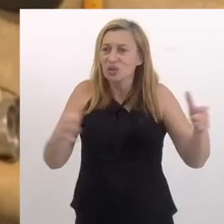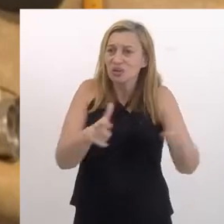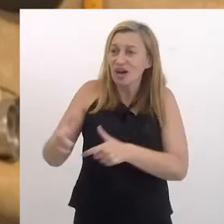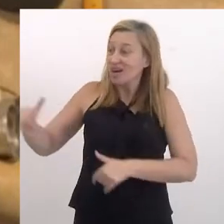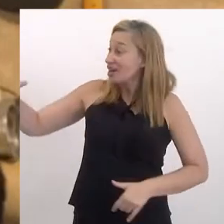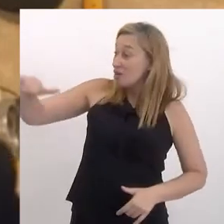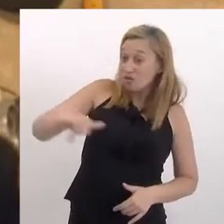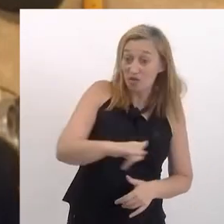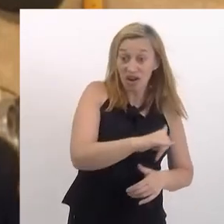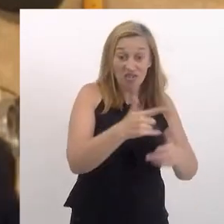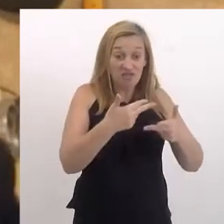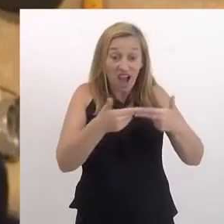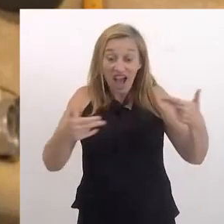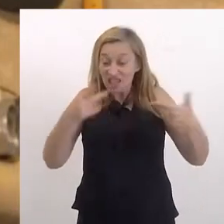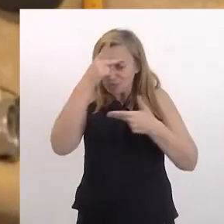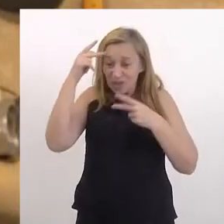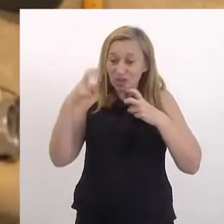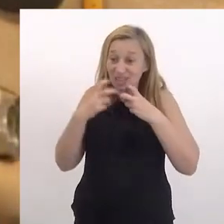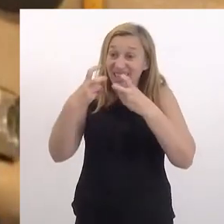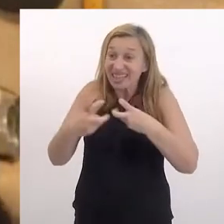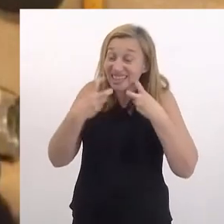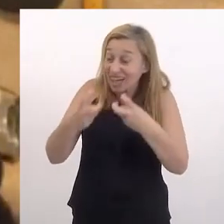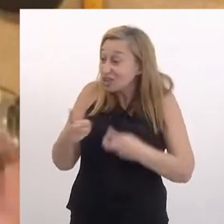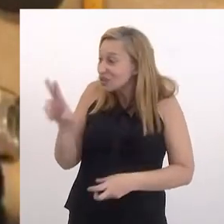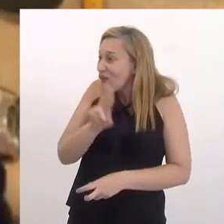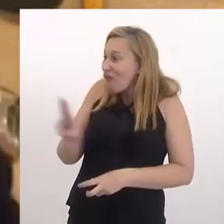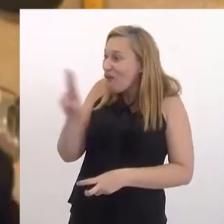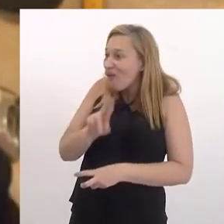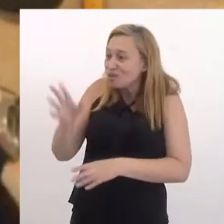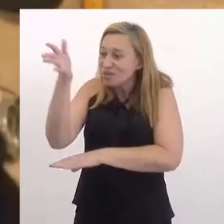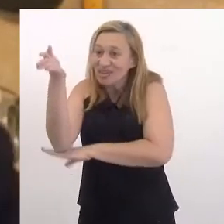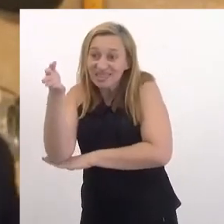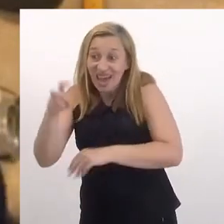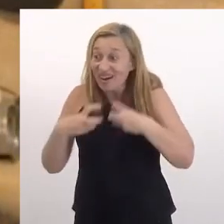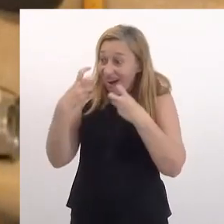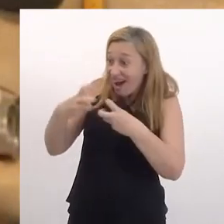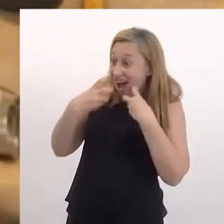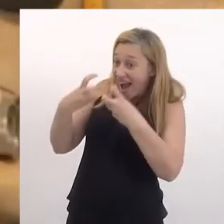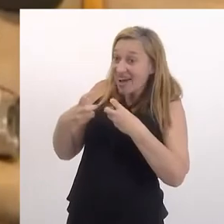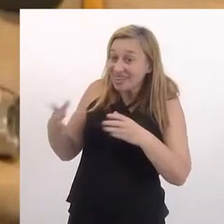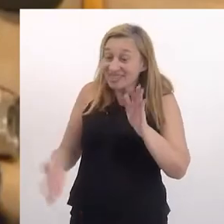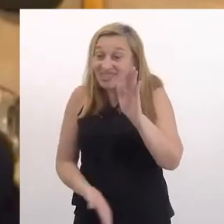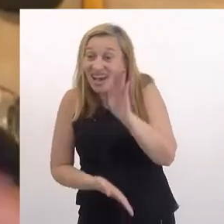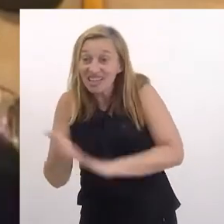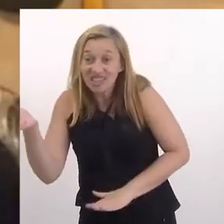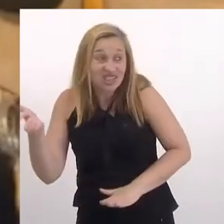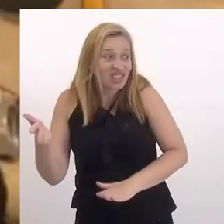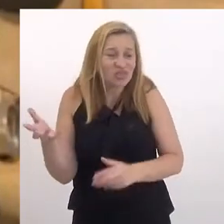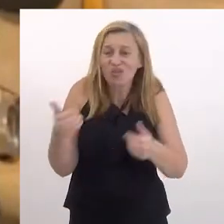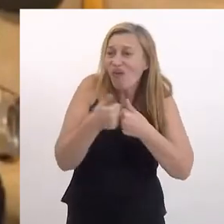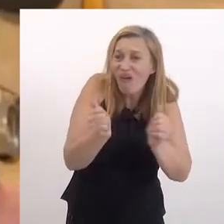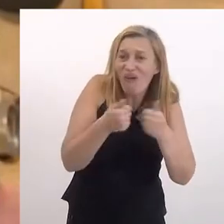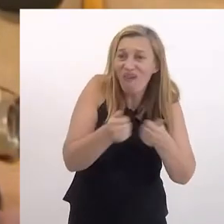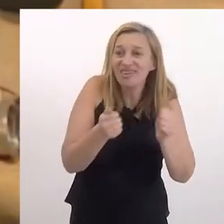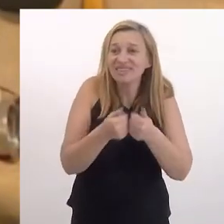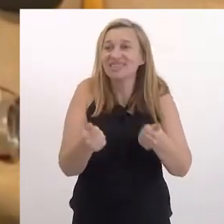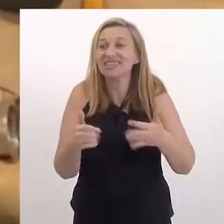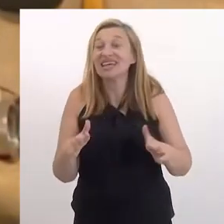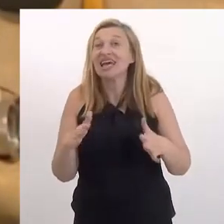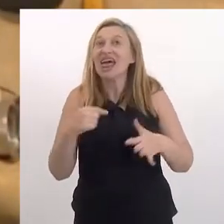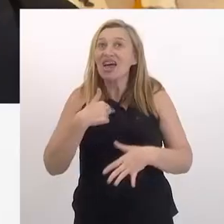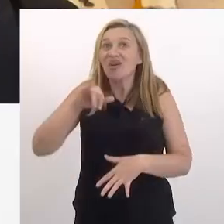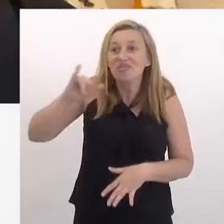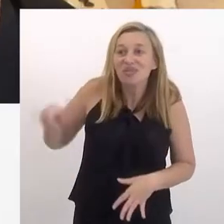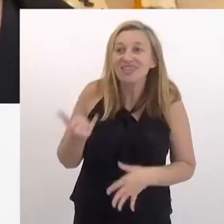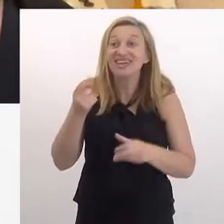A gente chegava em aeroporto, milhares de pessoas gritando nosso nome, no hotel embaixo, milhares de pessoas, viajando com carretas, com ônibus.